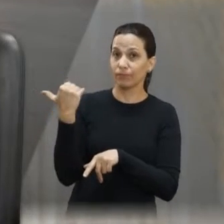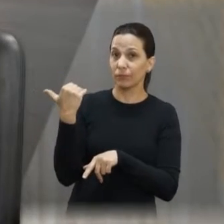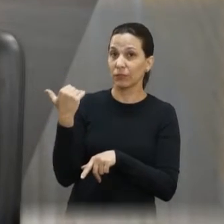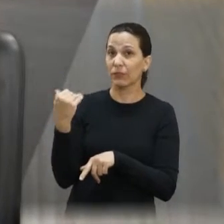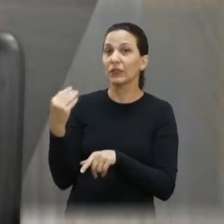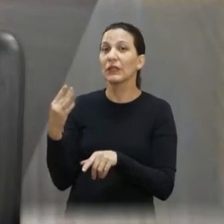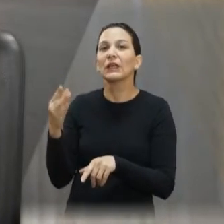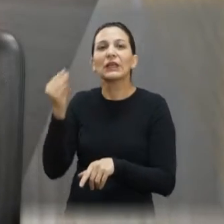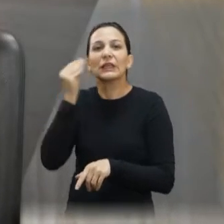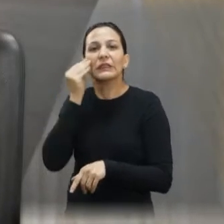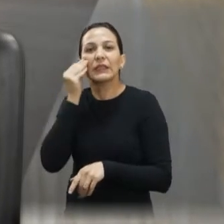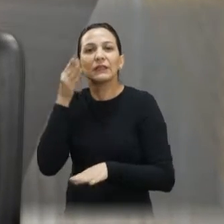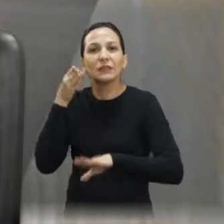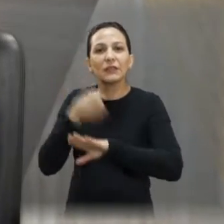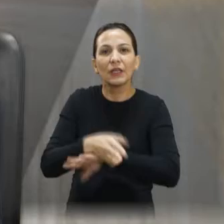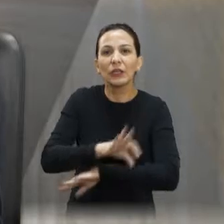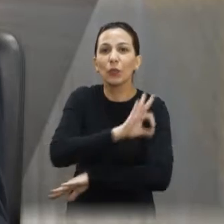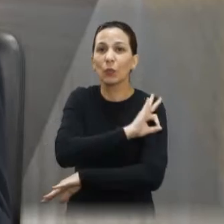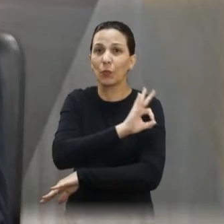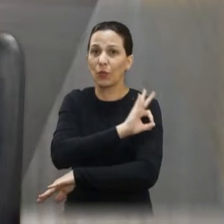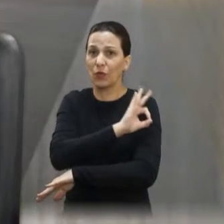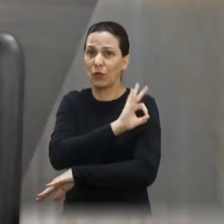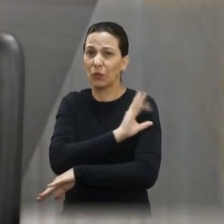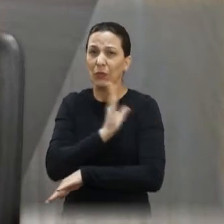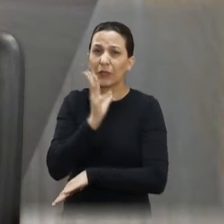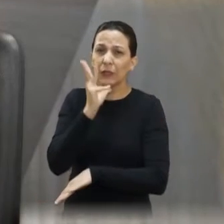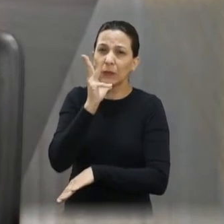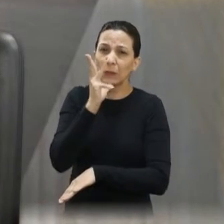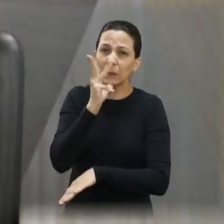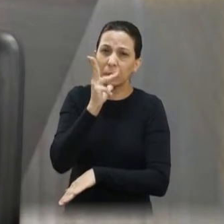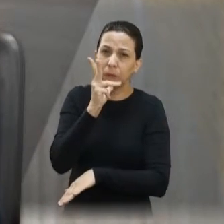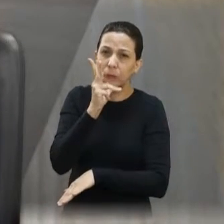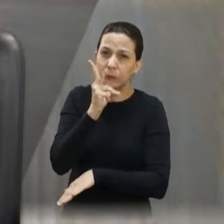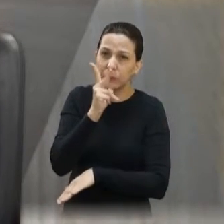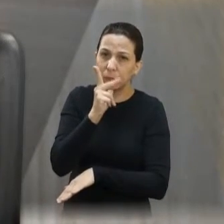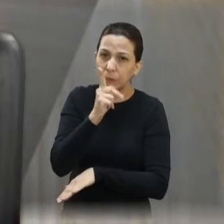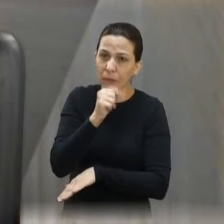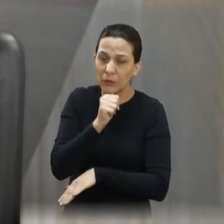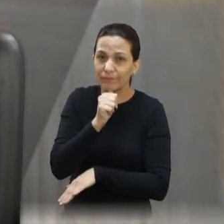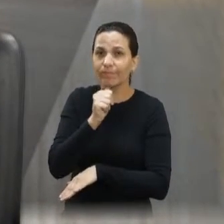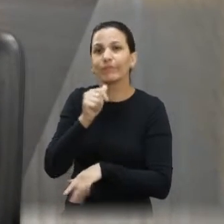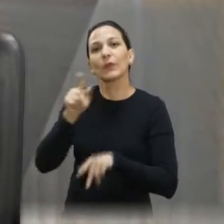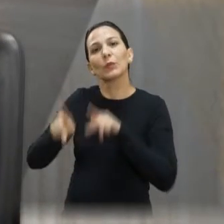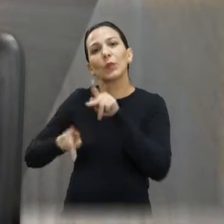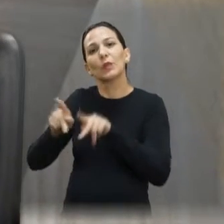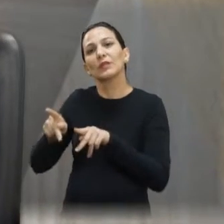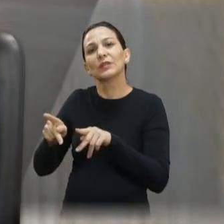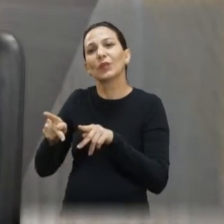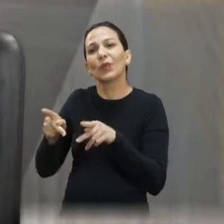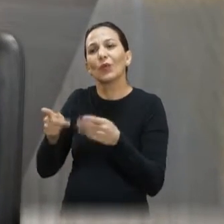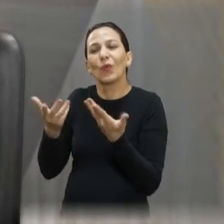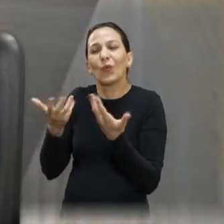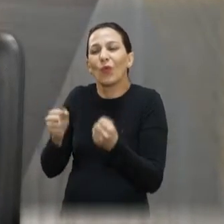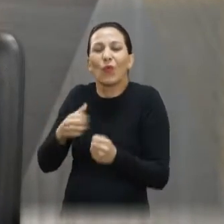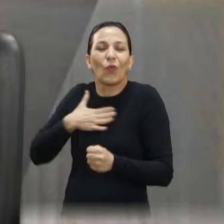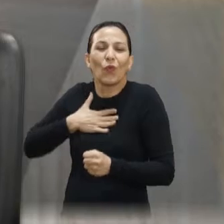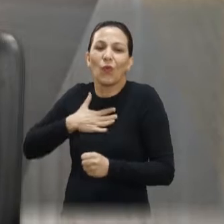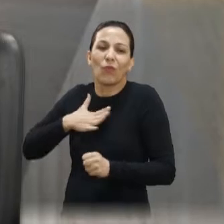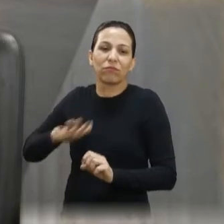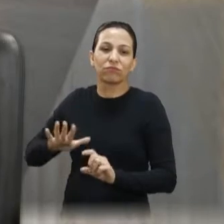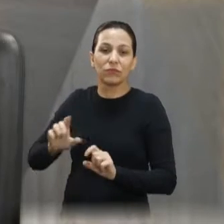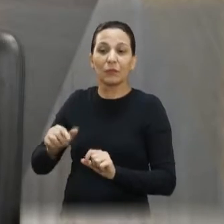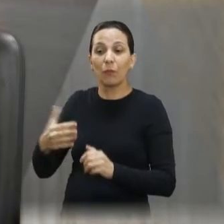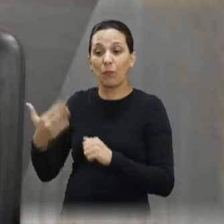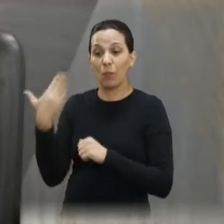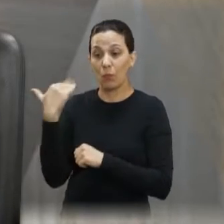prefeitura, acaba se tornando humoroso o atendimento, e a população não está contemplada com o atendimento procura os vereadores. E nós fazemos nossas